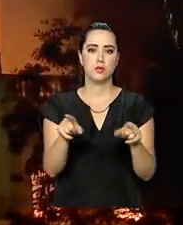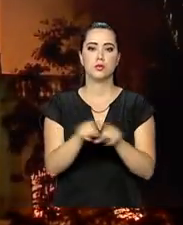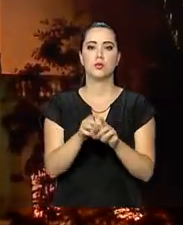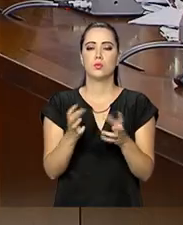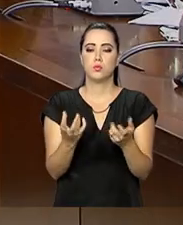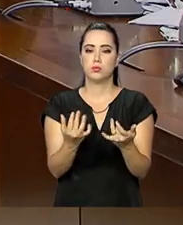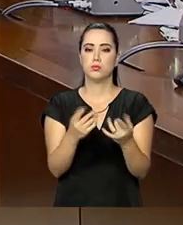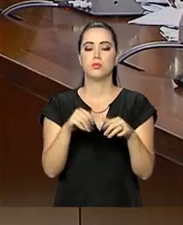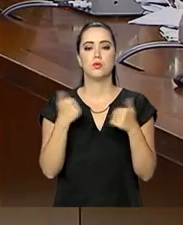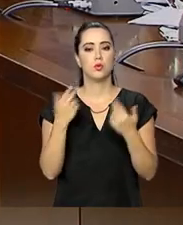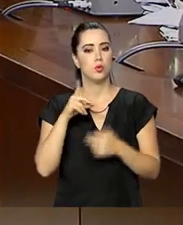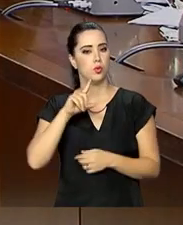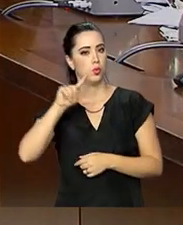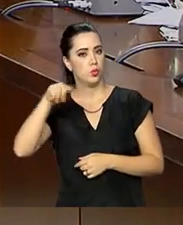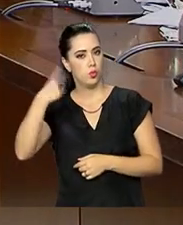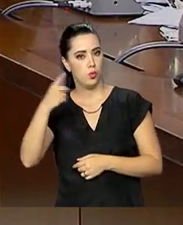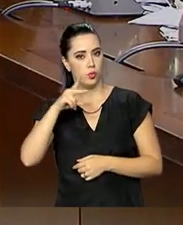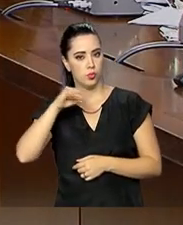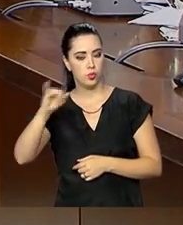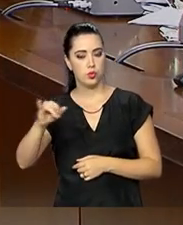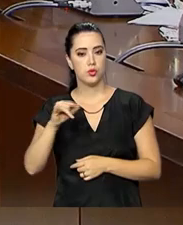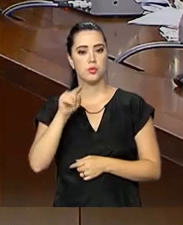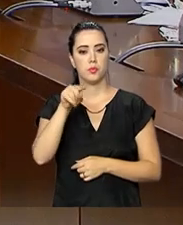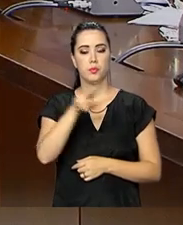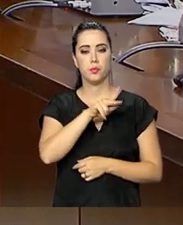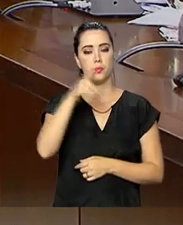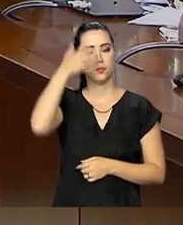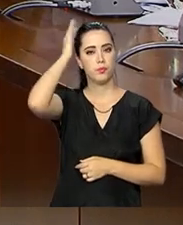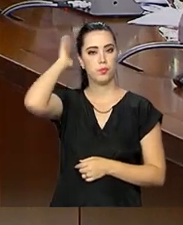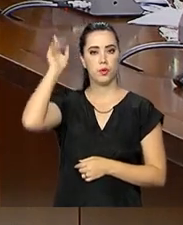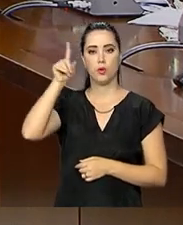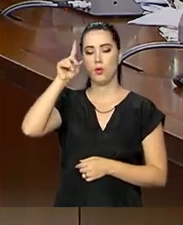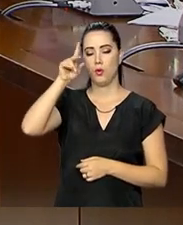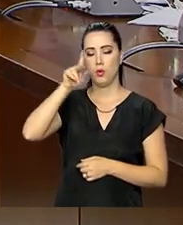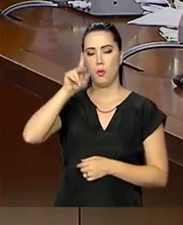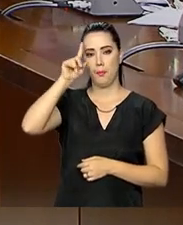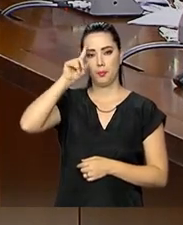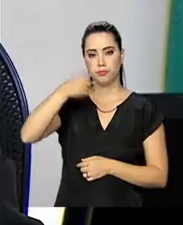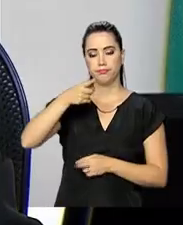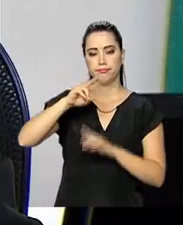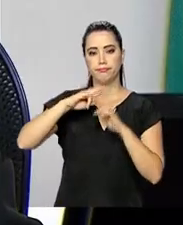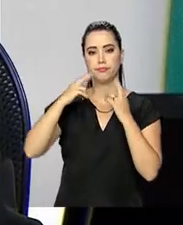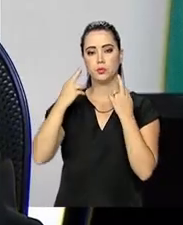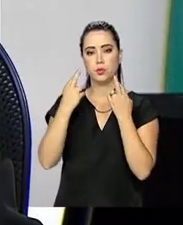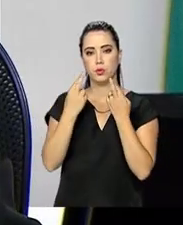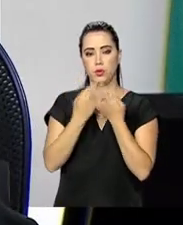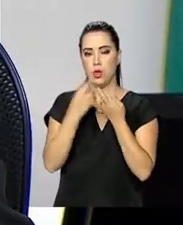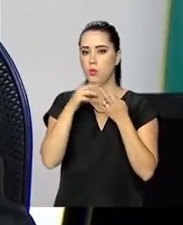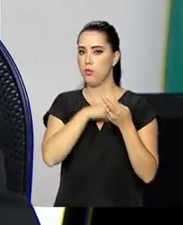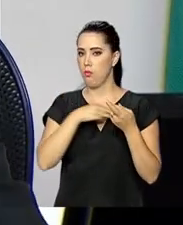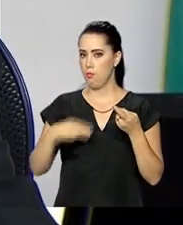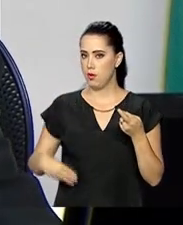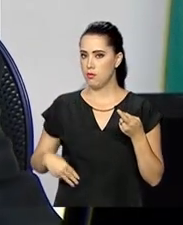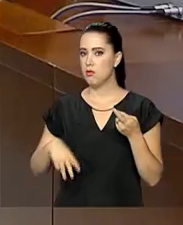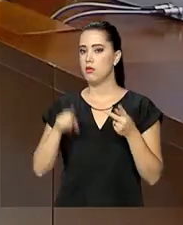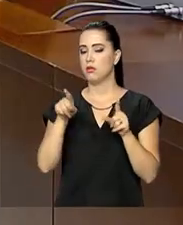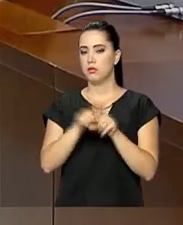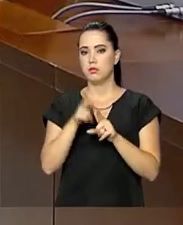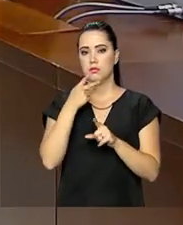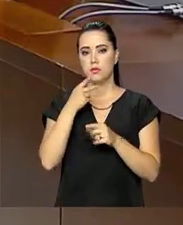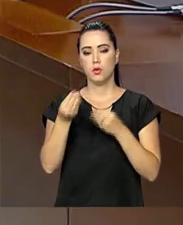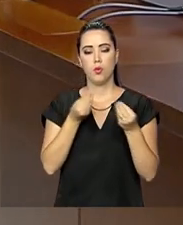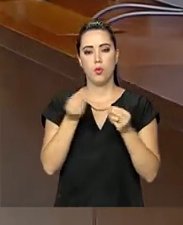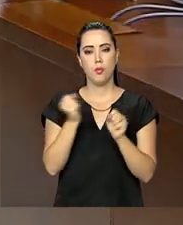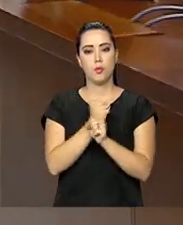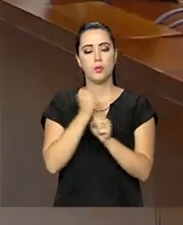queimada. No dia seguinte ao incêndio, o presidente Michel Temer se reuniu com ministros para definir medidas para a reconstrução do local,